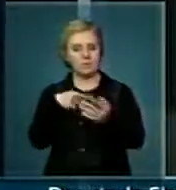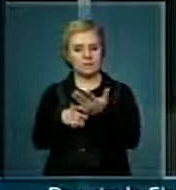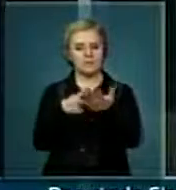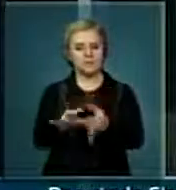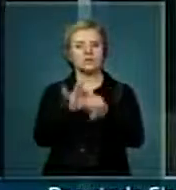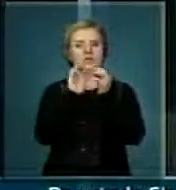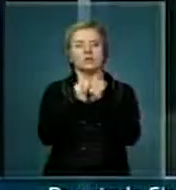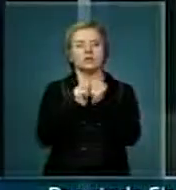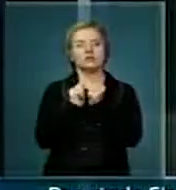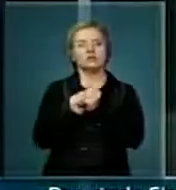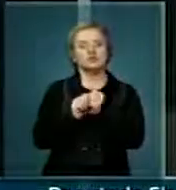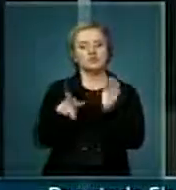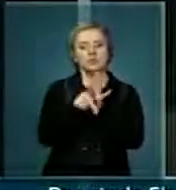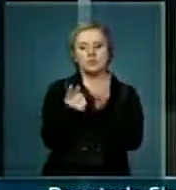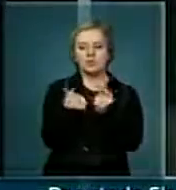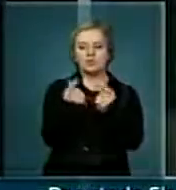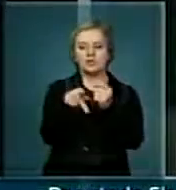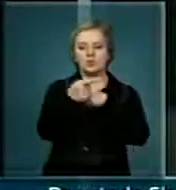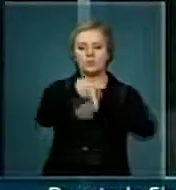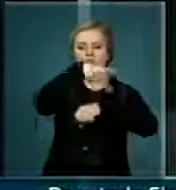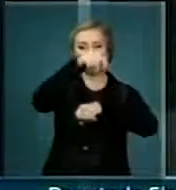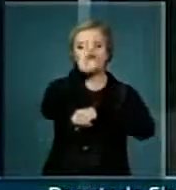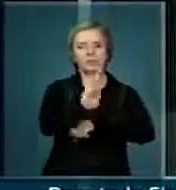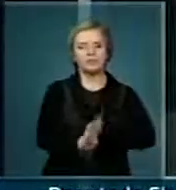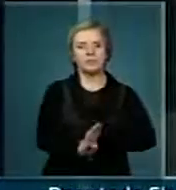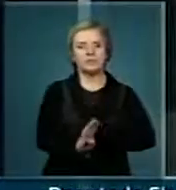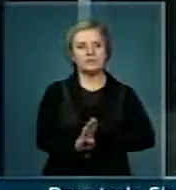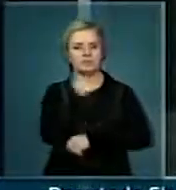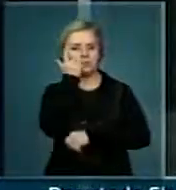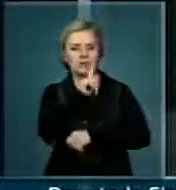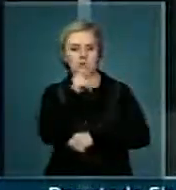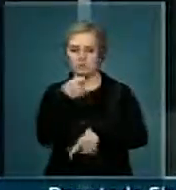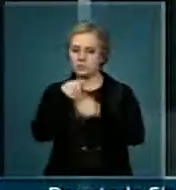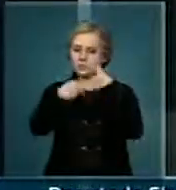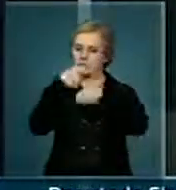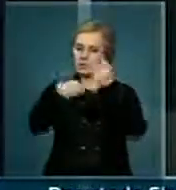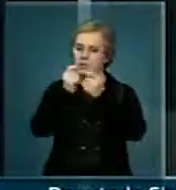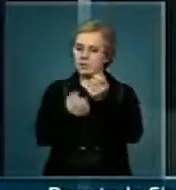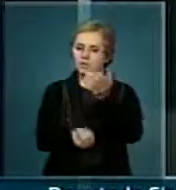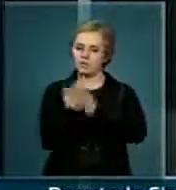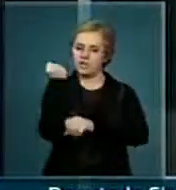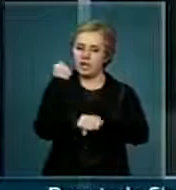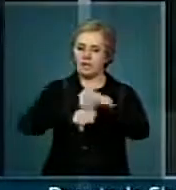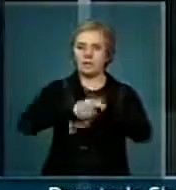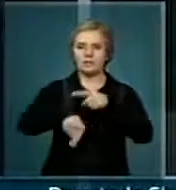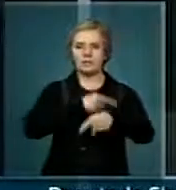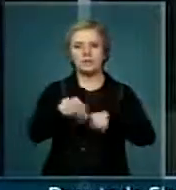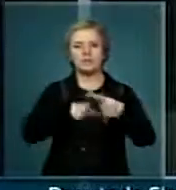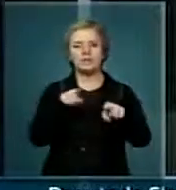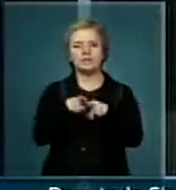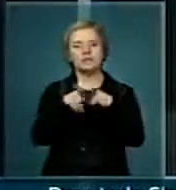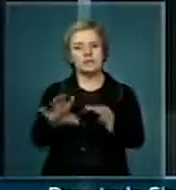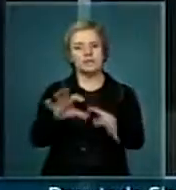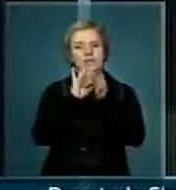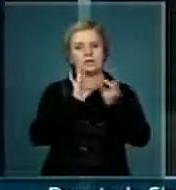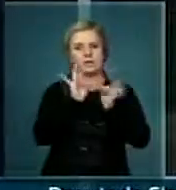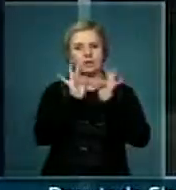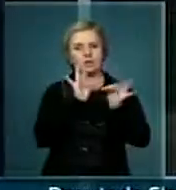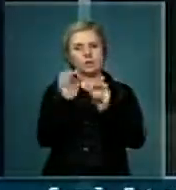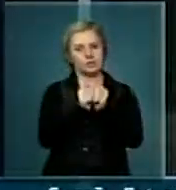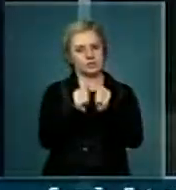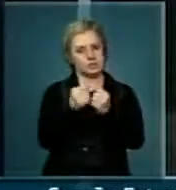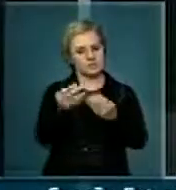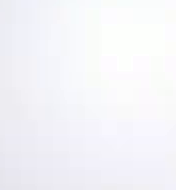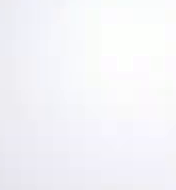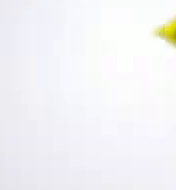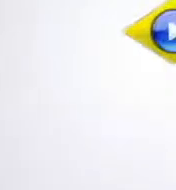são públicos, nossos, portanto, do povo brasileiro, para dinamizar a nossa economia, gerar emprego e agregar tecnologia, que eu acho que o que nós estamos precisando fazer.